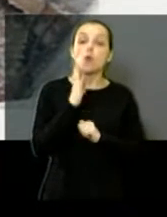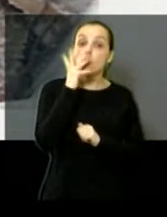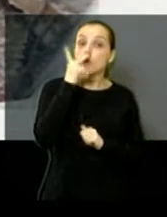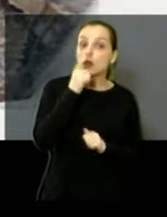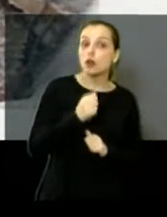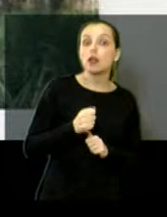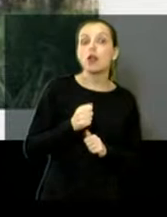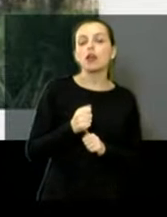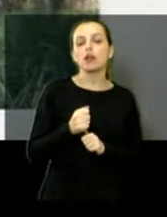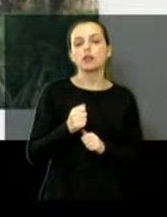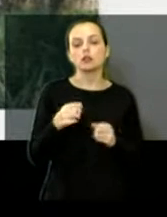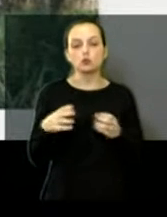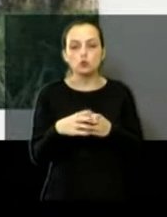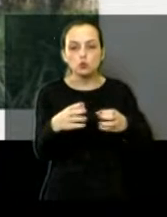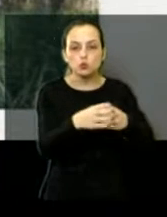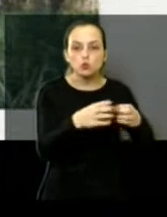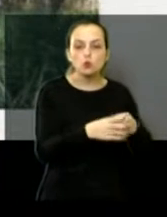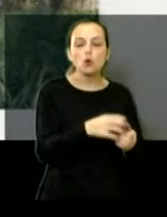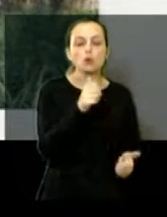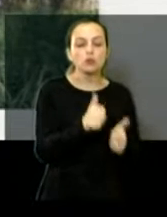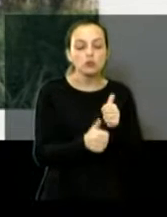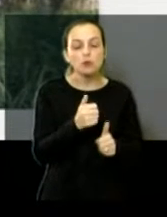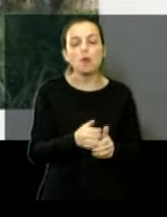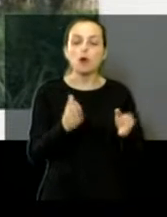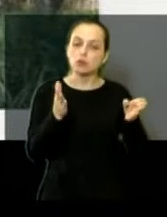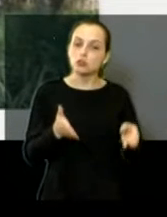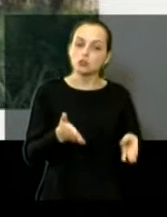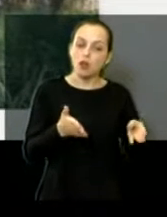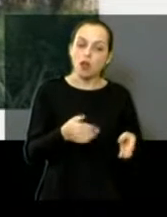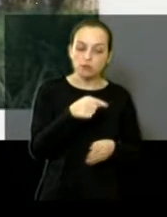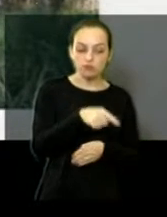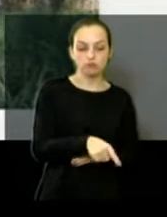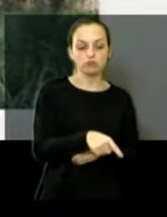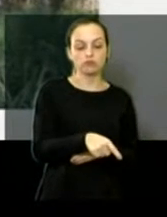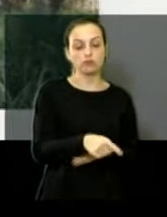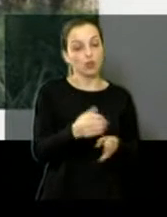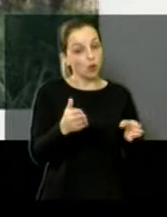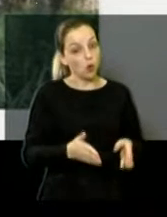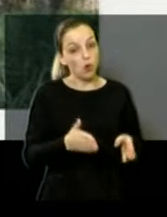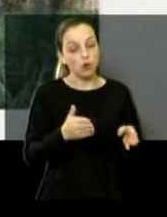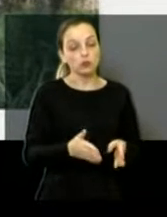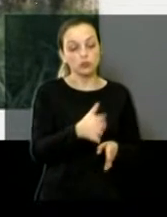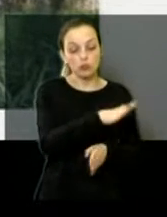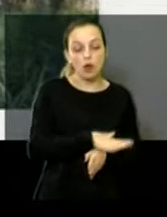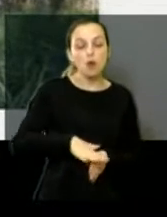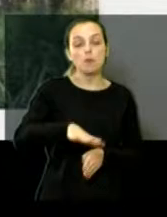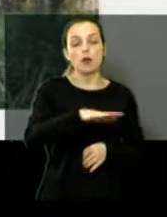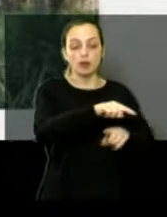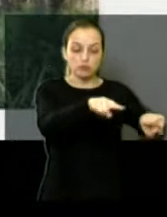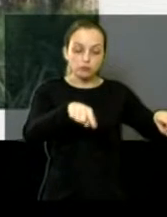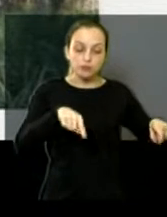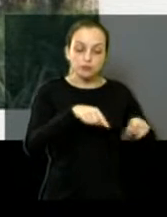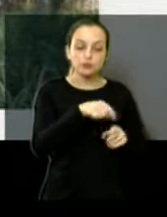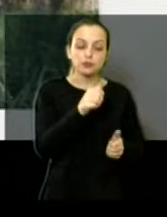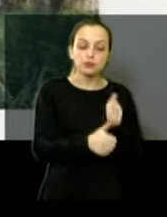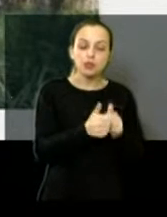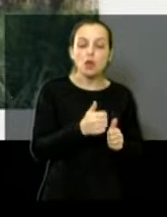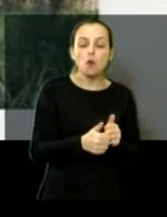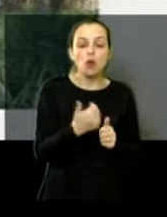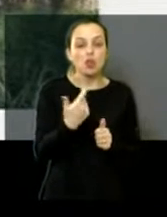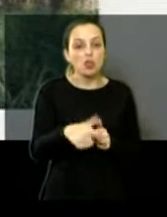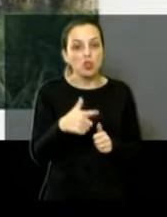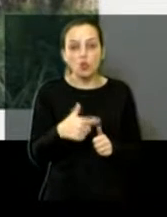time da Ferroviária, outros times já estiveram lá. E hoje, aquele campo, Jair Martinelli, está sem